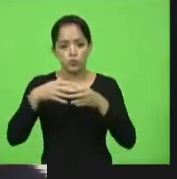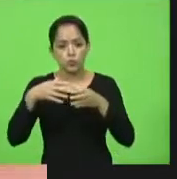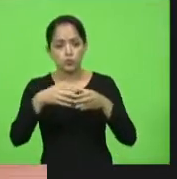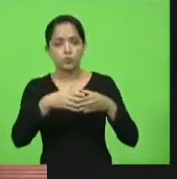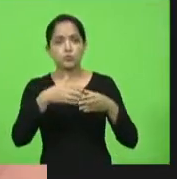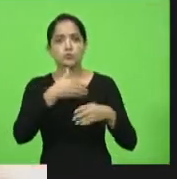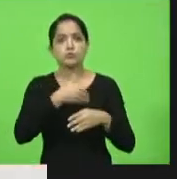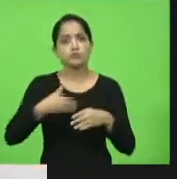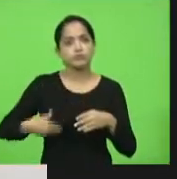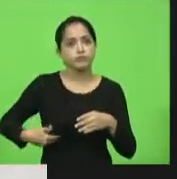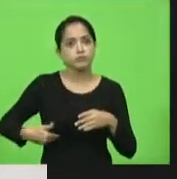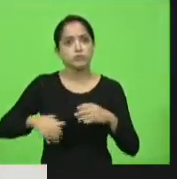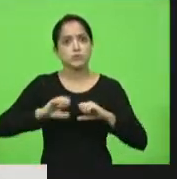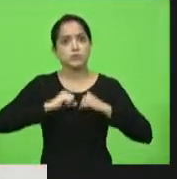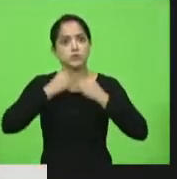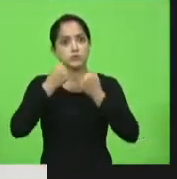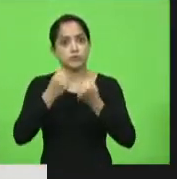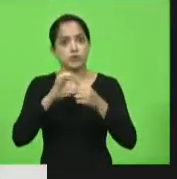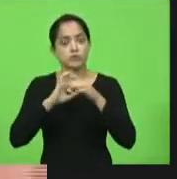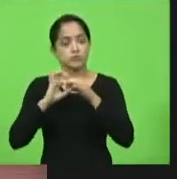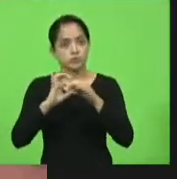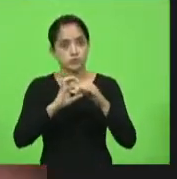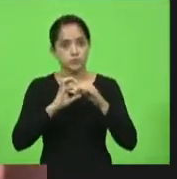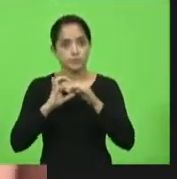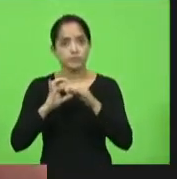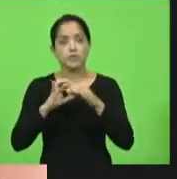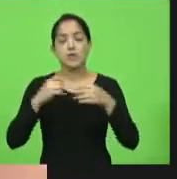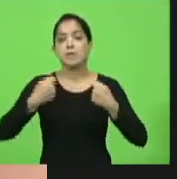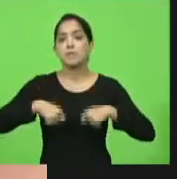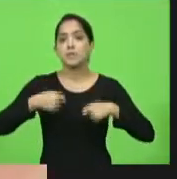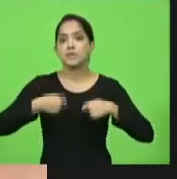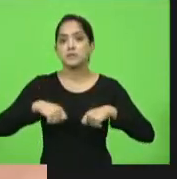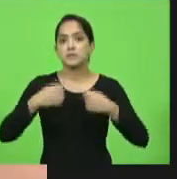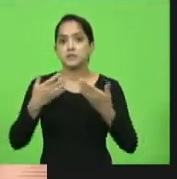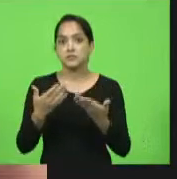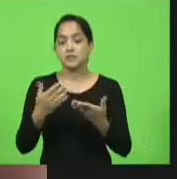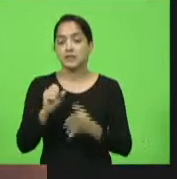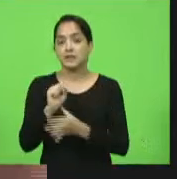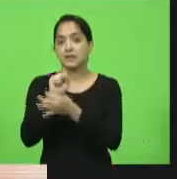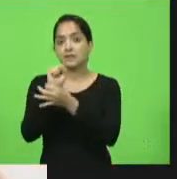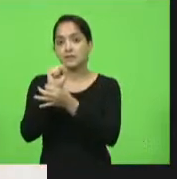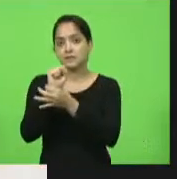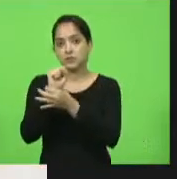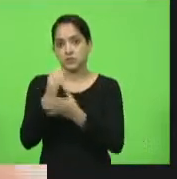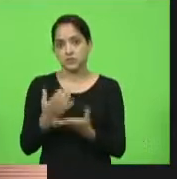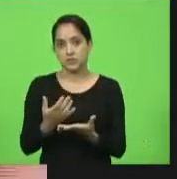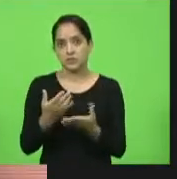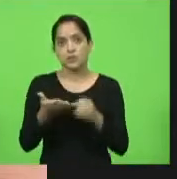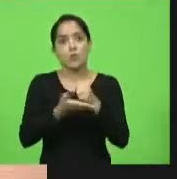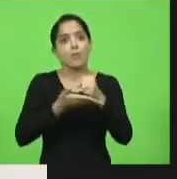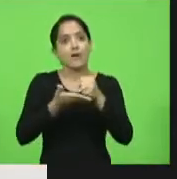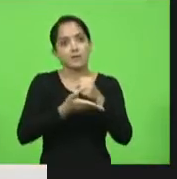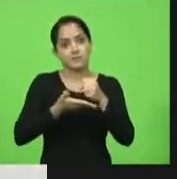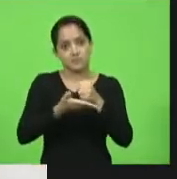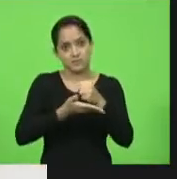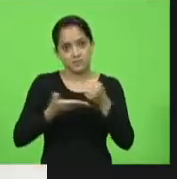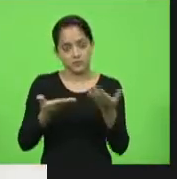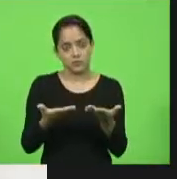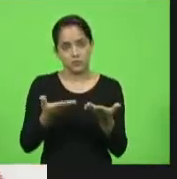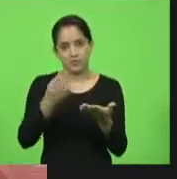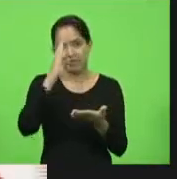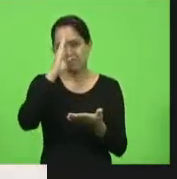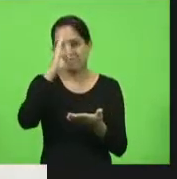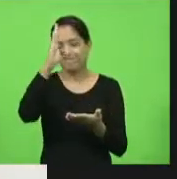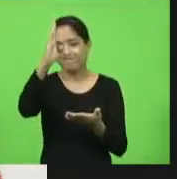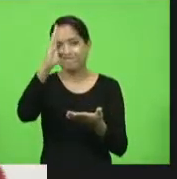de todas e de todas, nós precisamos também garantir aquilo que é básico, que é fundamental